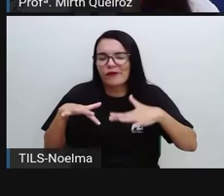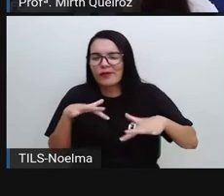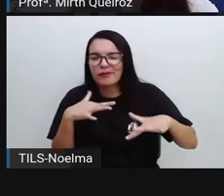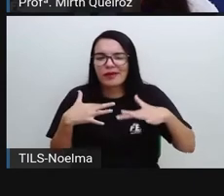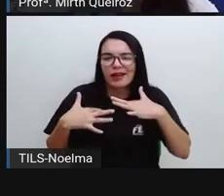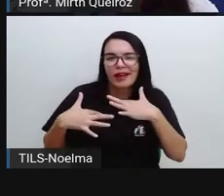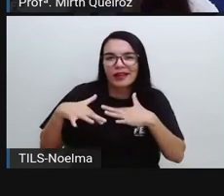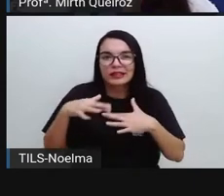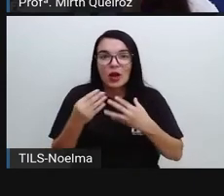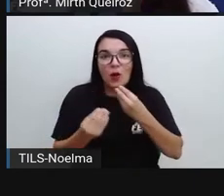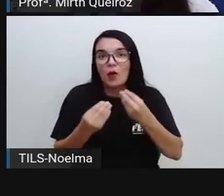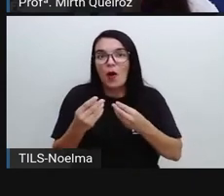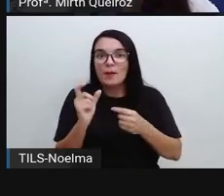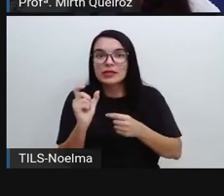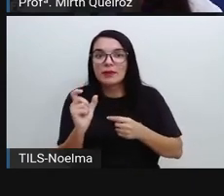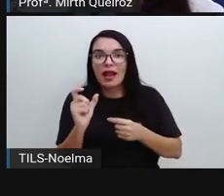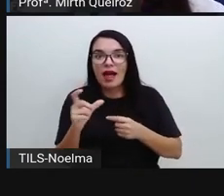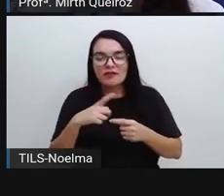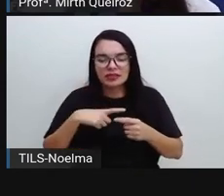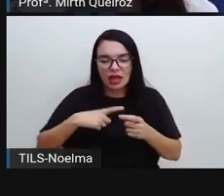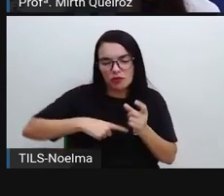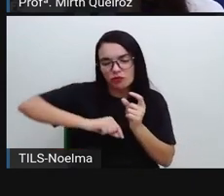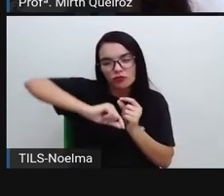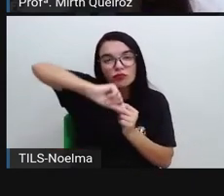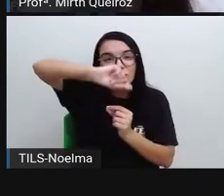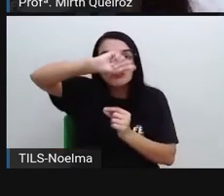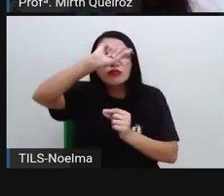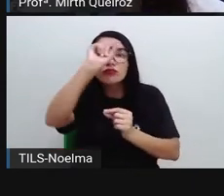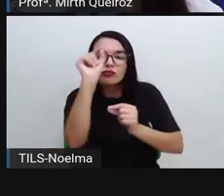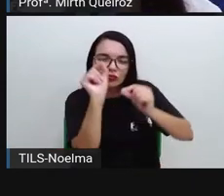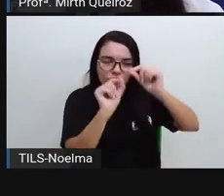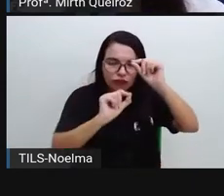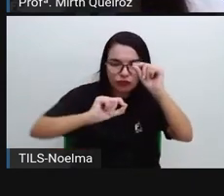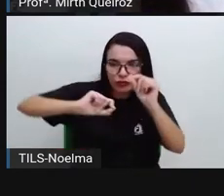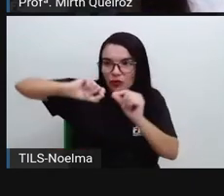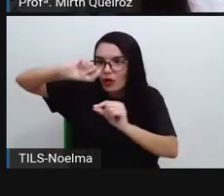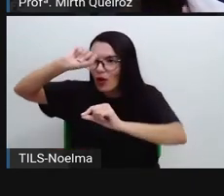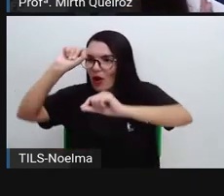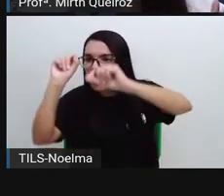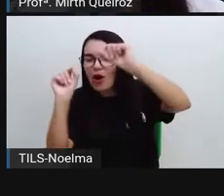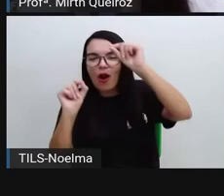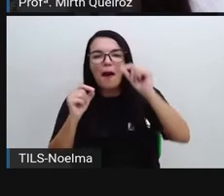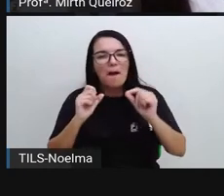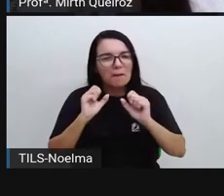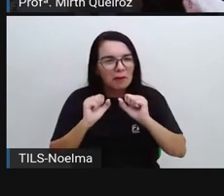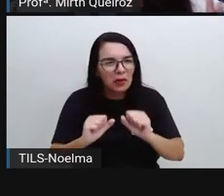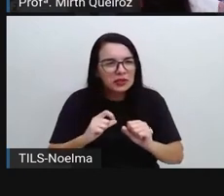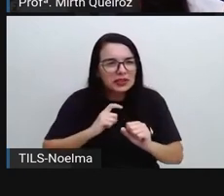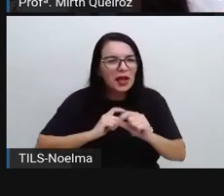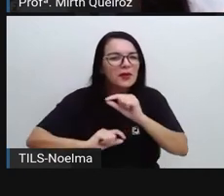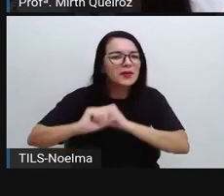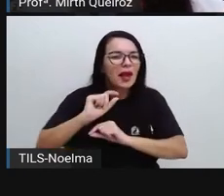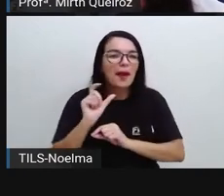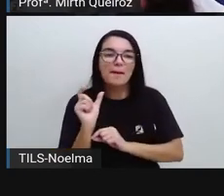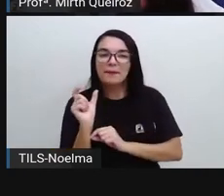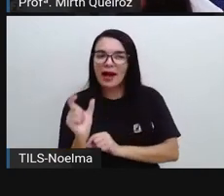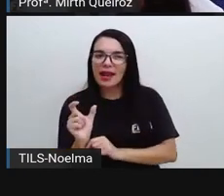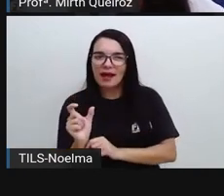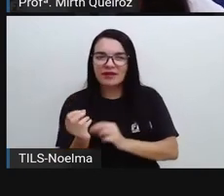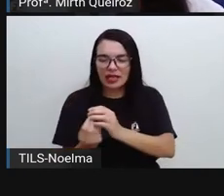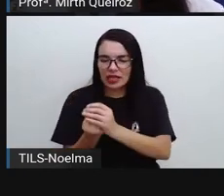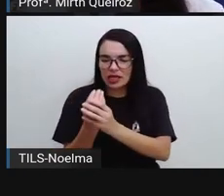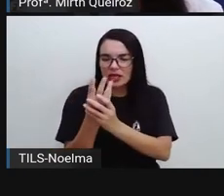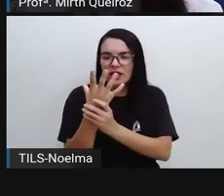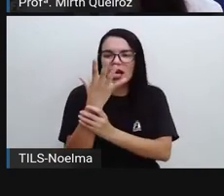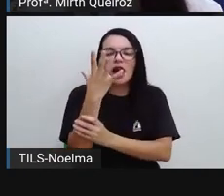palavras estão dispostas nessa poesia vai gerar ali um certo, na própria imagem ali, vai dar ideia